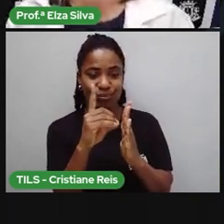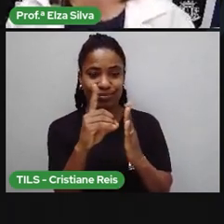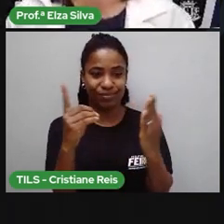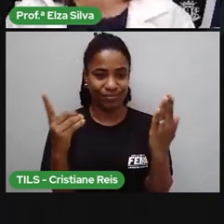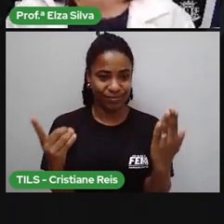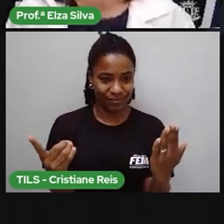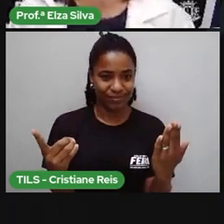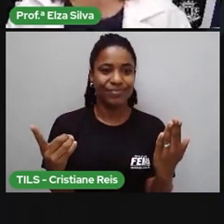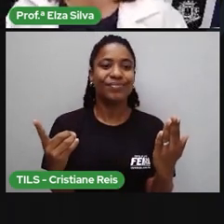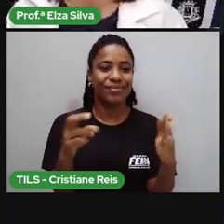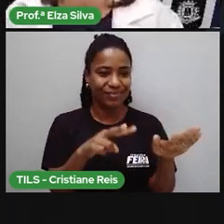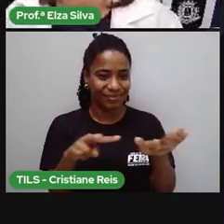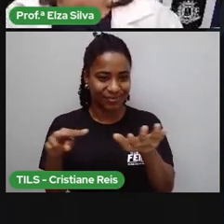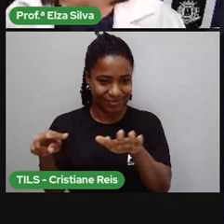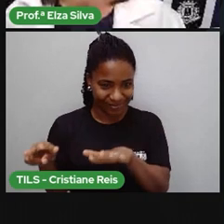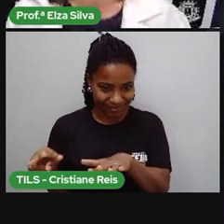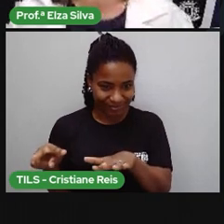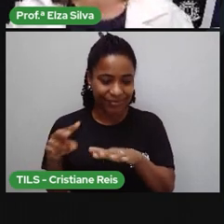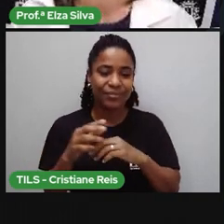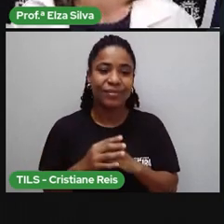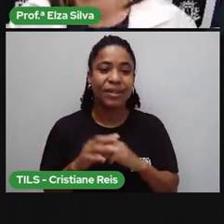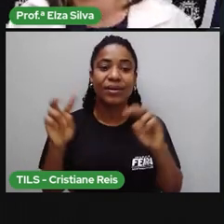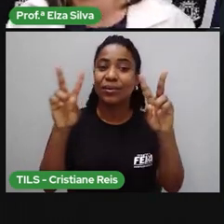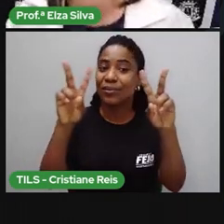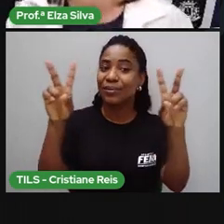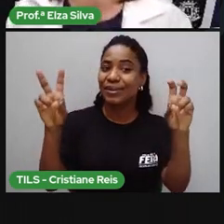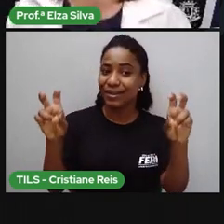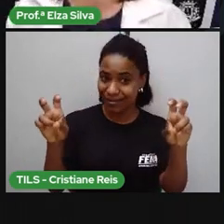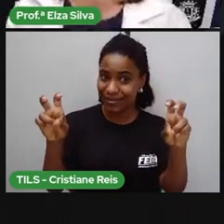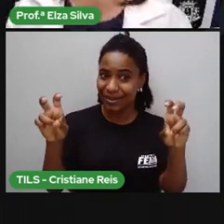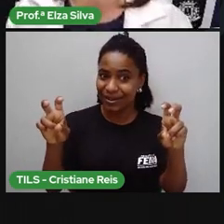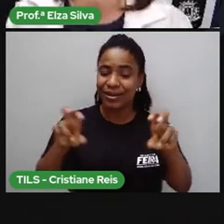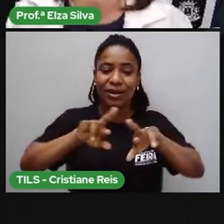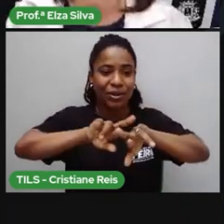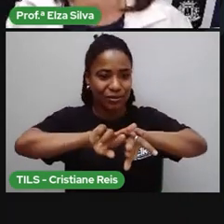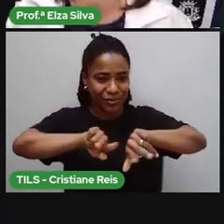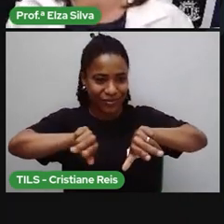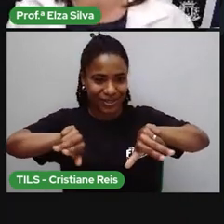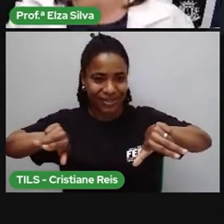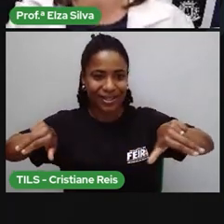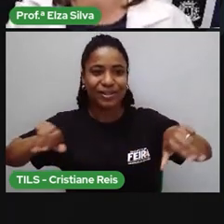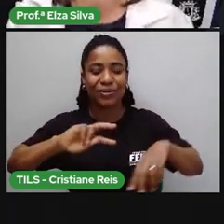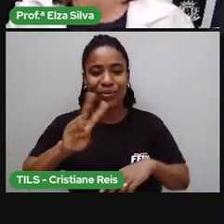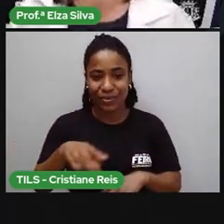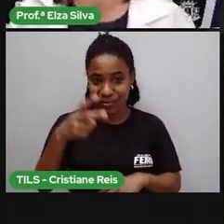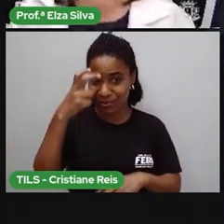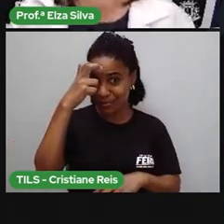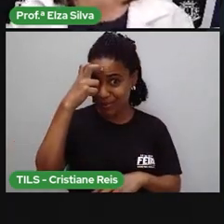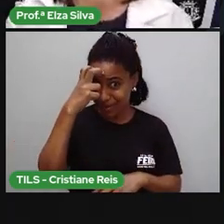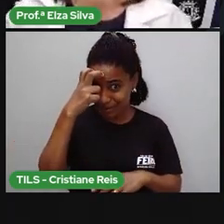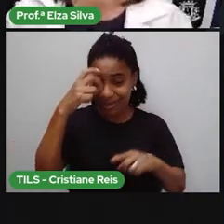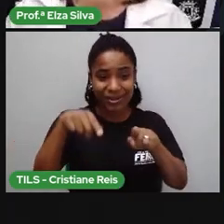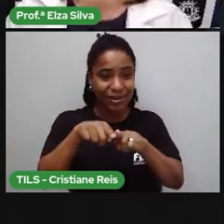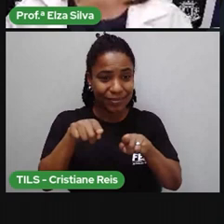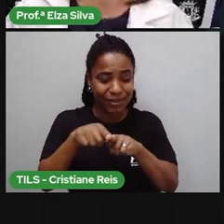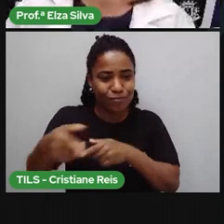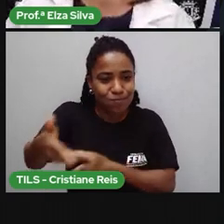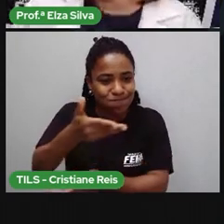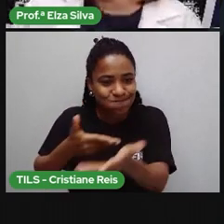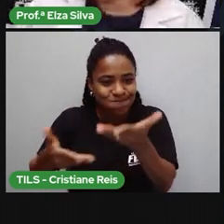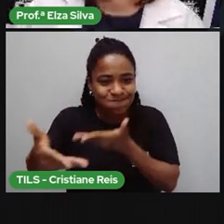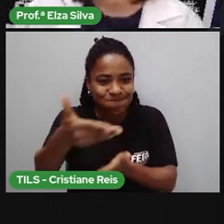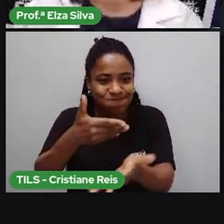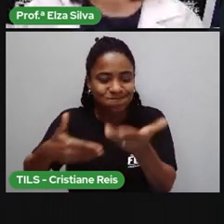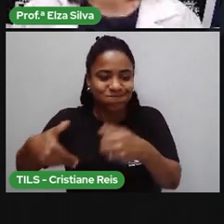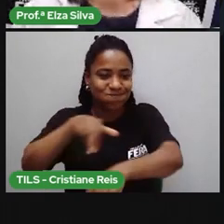e o tema de nossa aula. E hoje será diversidade cultural e relações étnico-raciais.